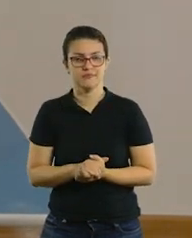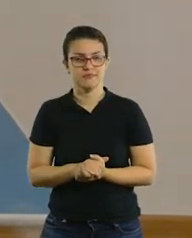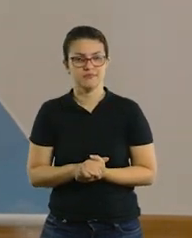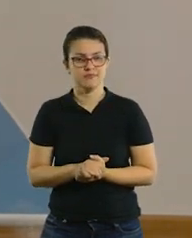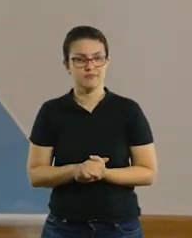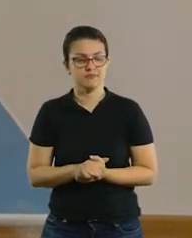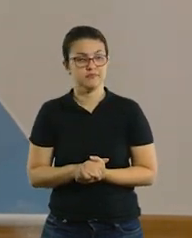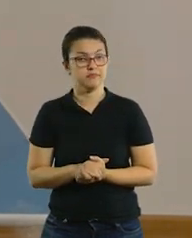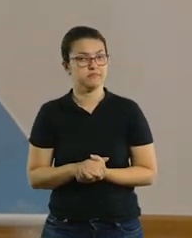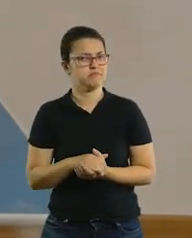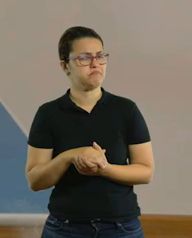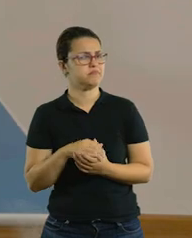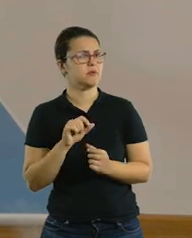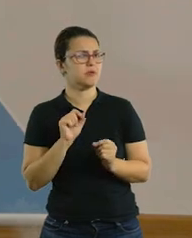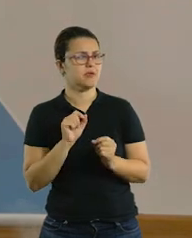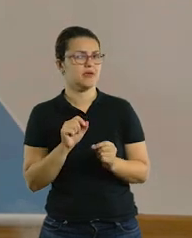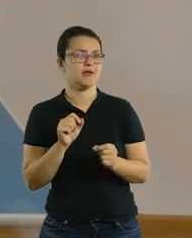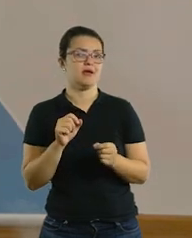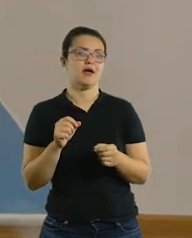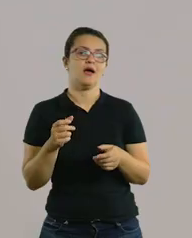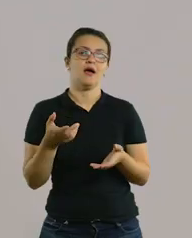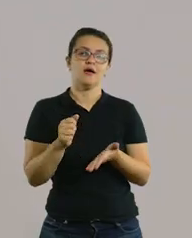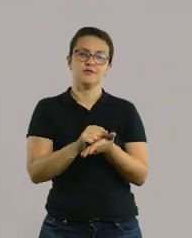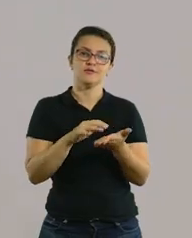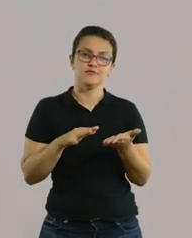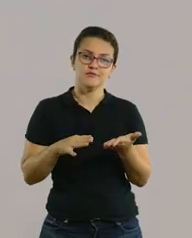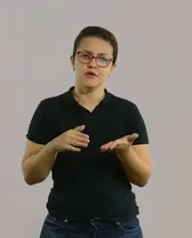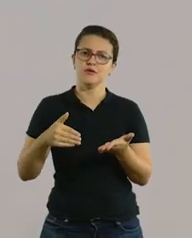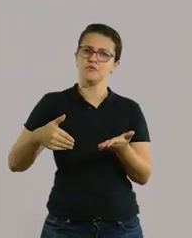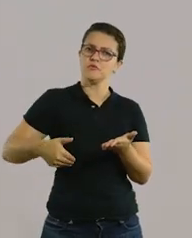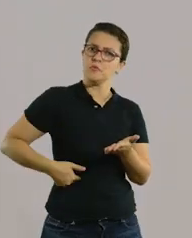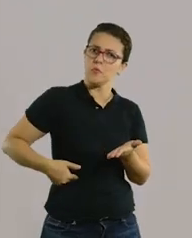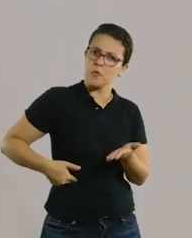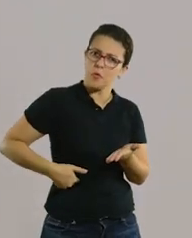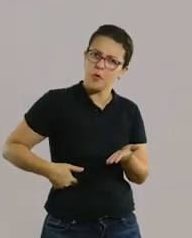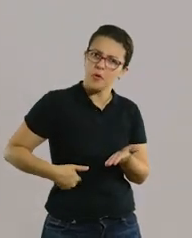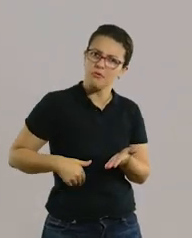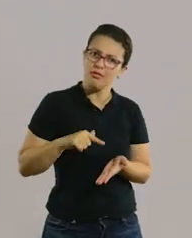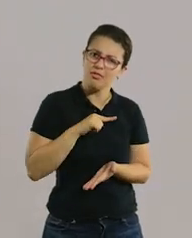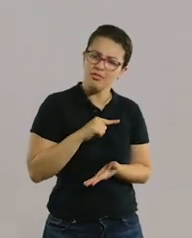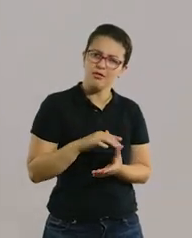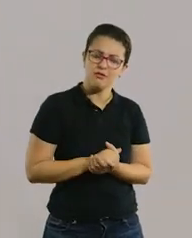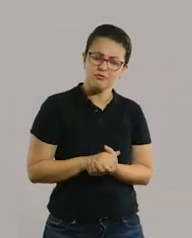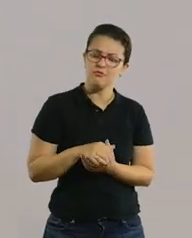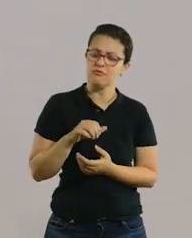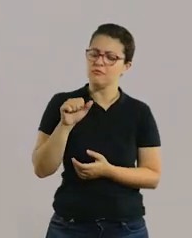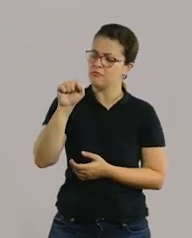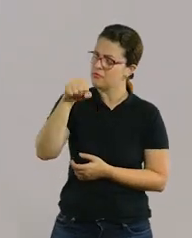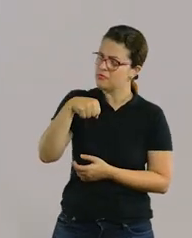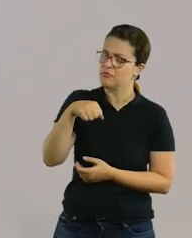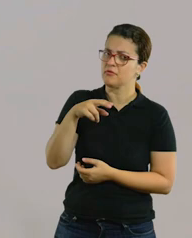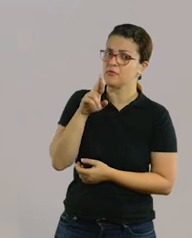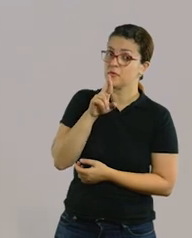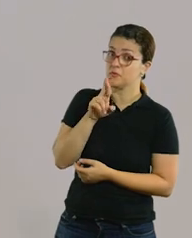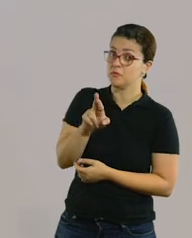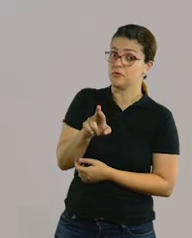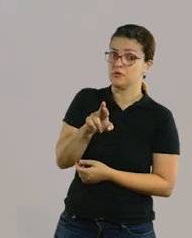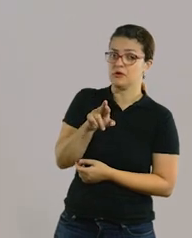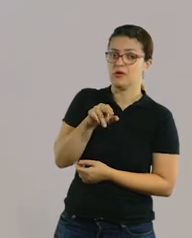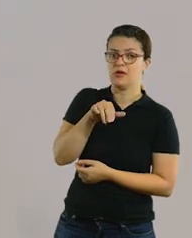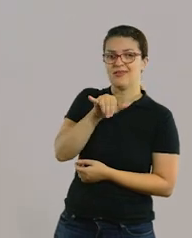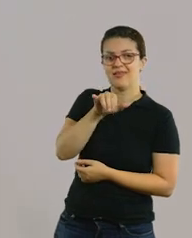Are you hungry? Você está com fome? E você vai responder Sim, estou. Yes, I am.